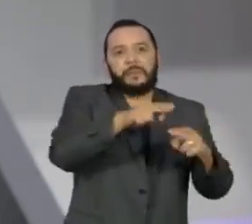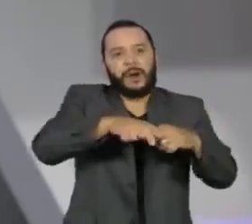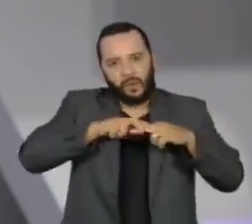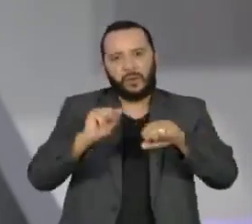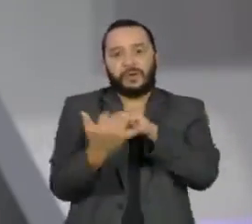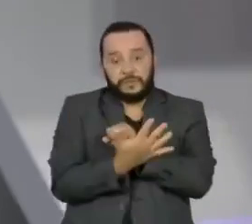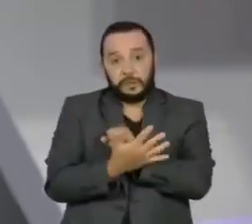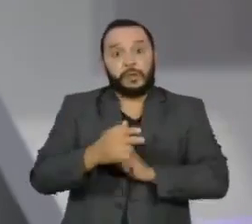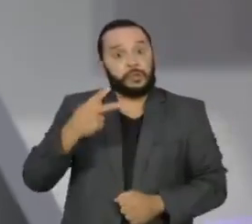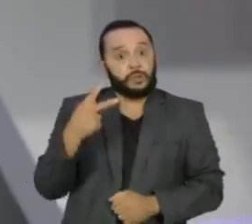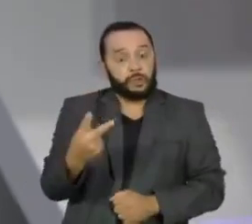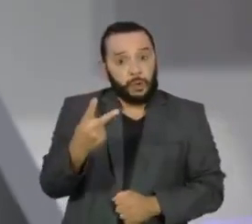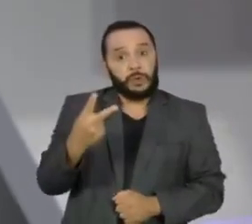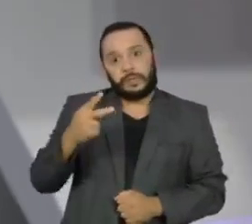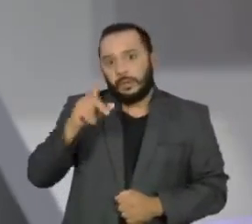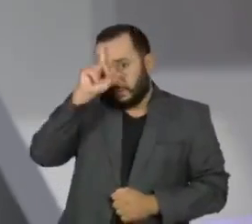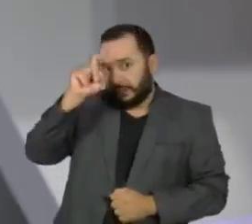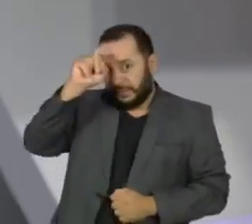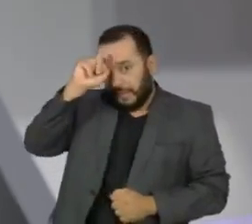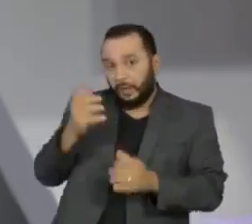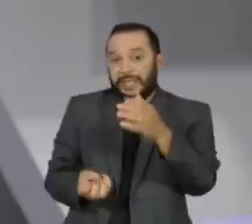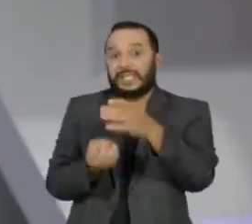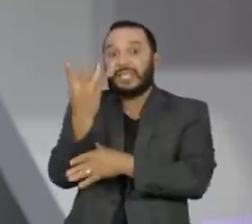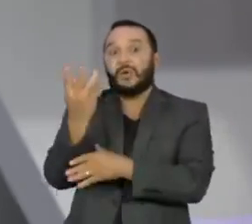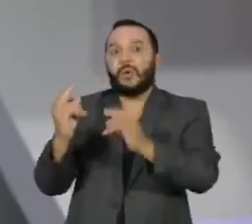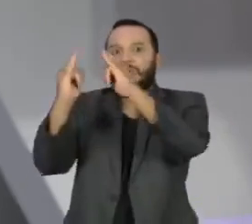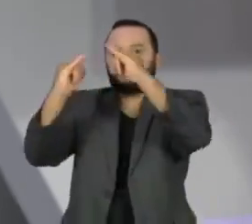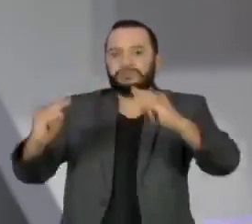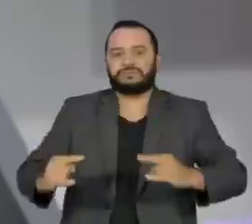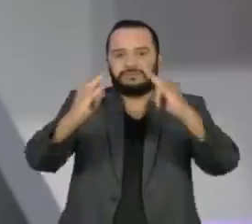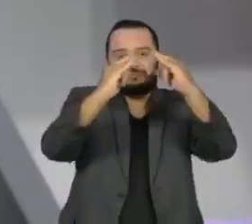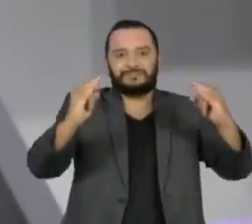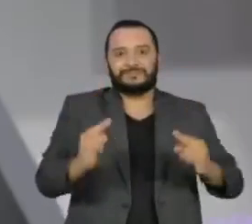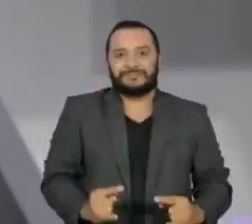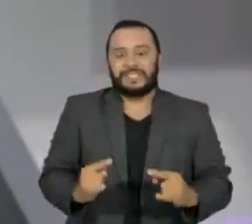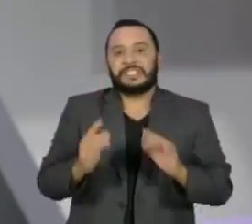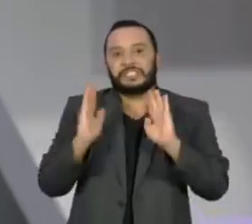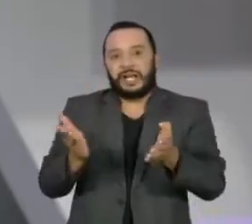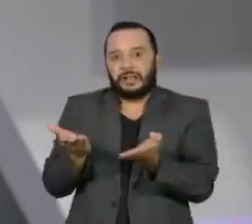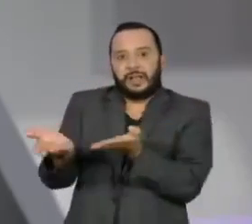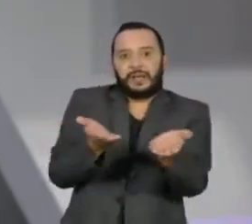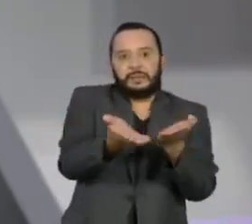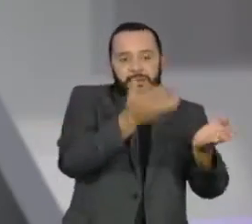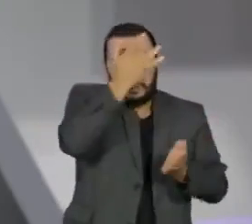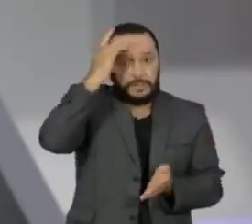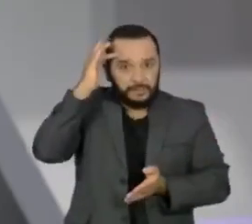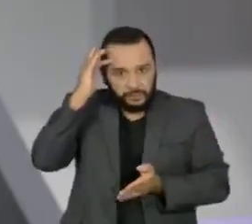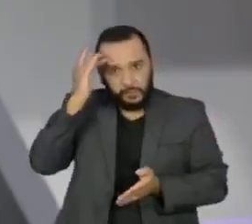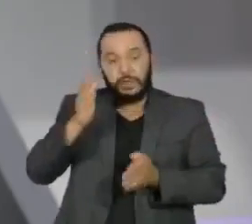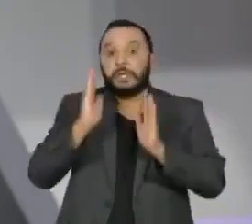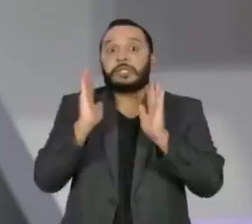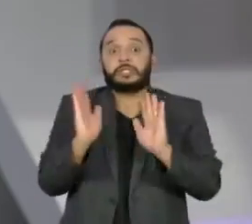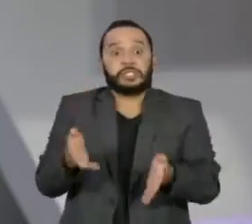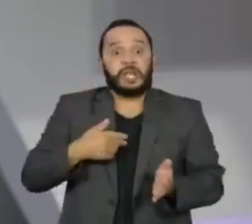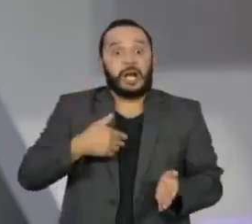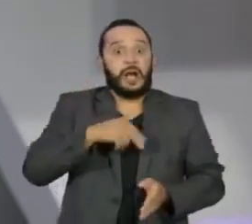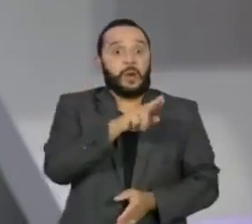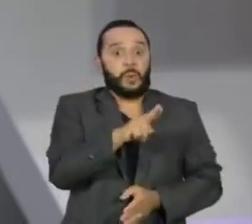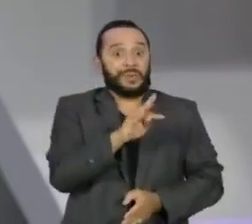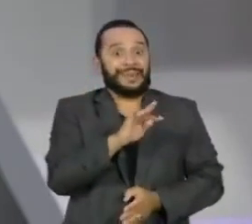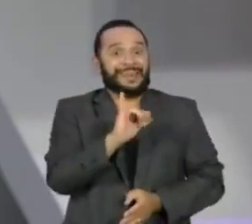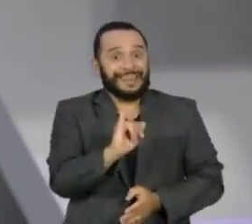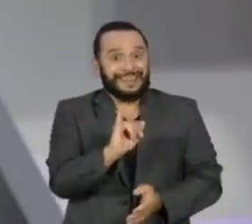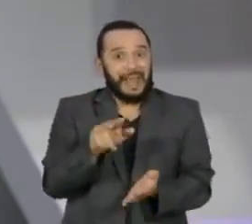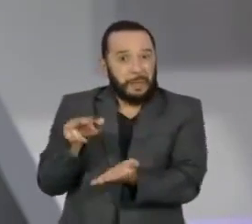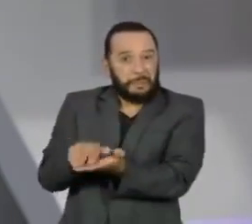Manaus montaram tendas externas para triagem de pacientes. A pressão por leitos nas UTIs pelo Brasil também cresce.